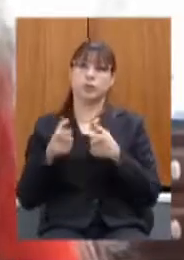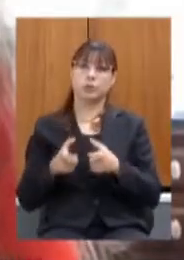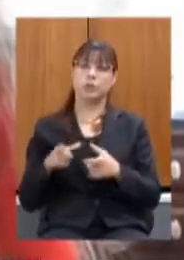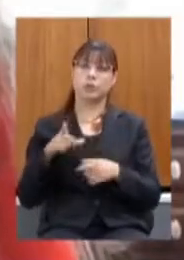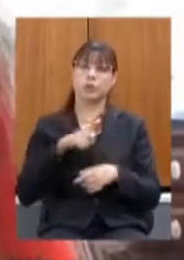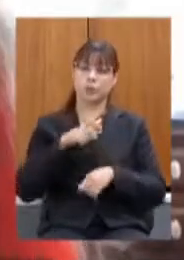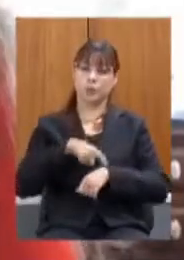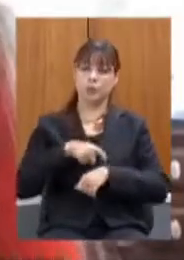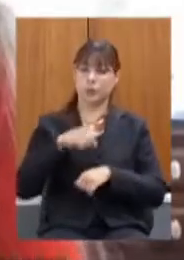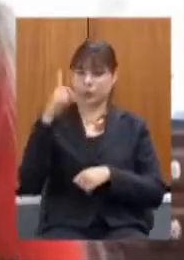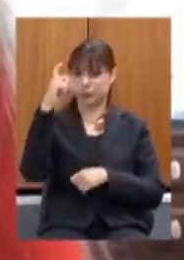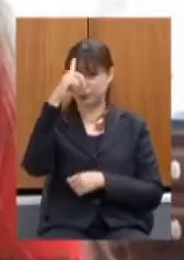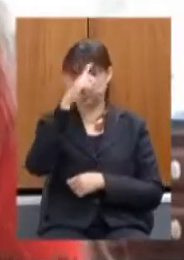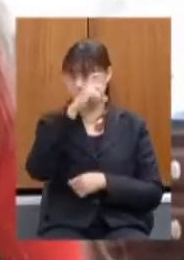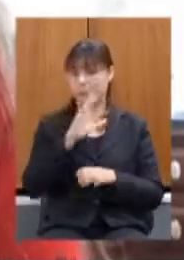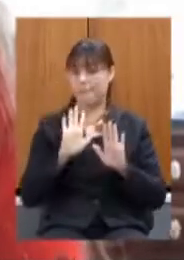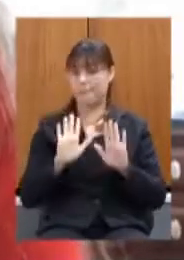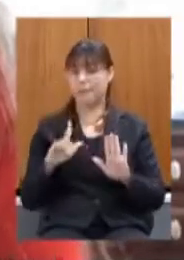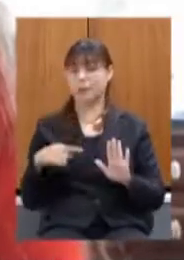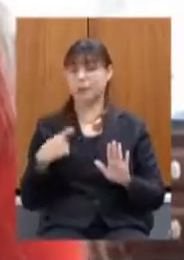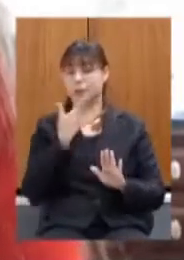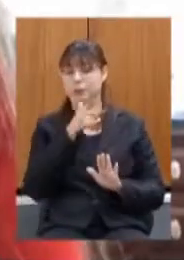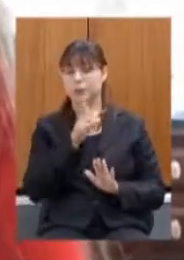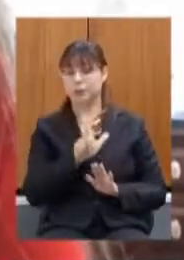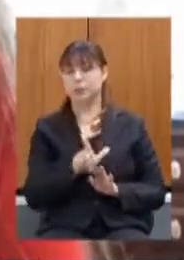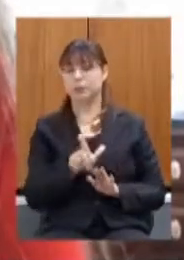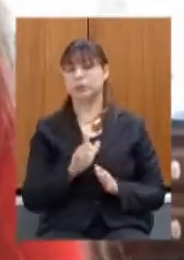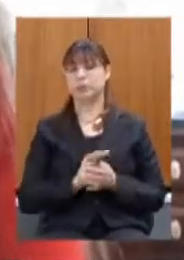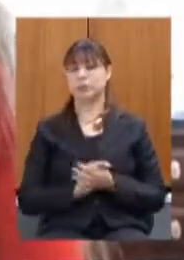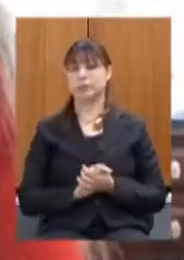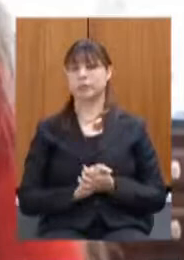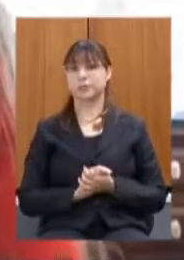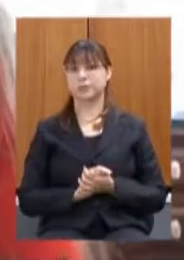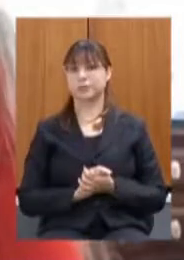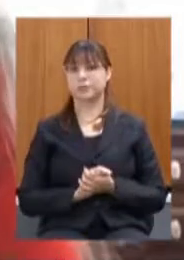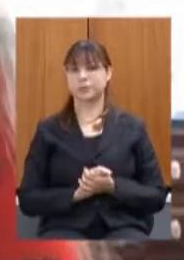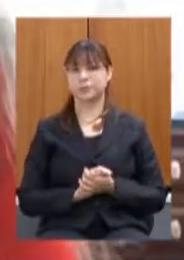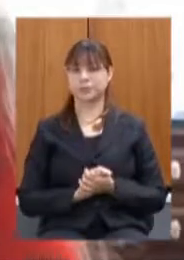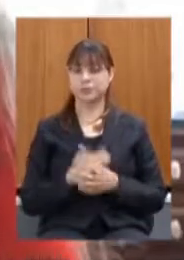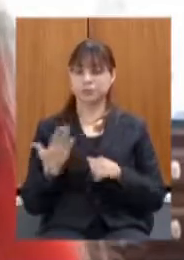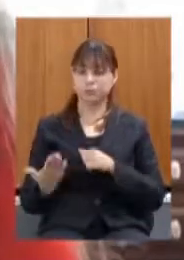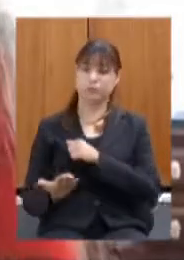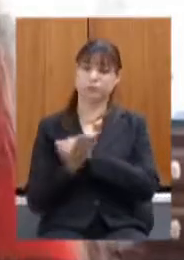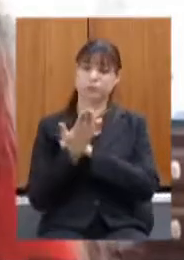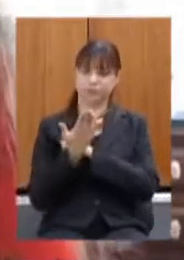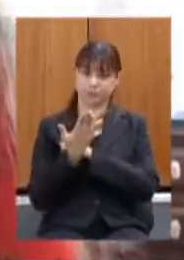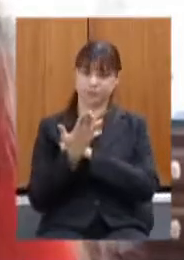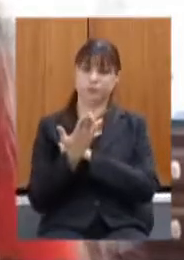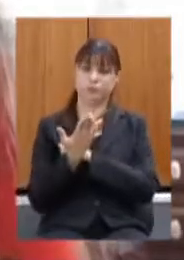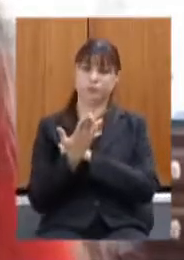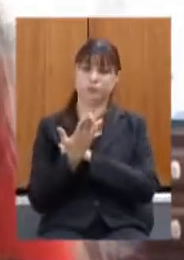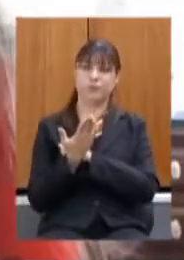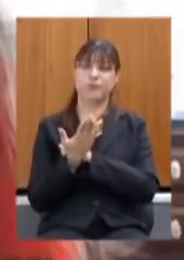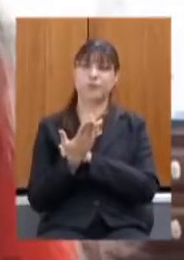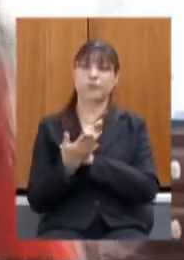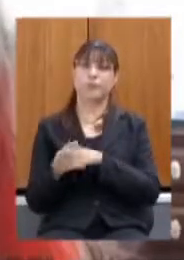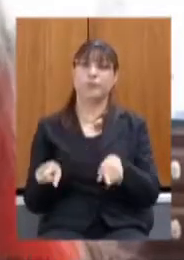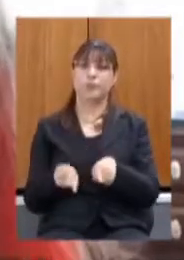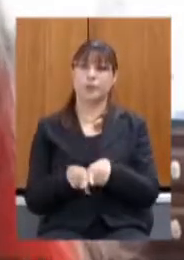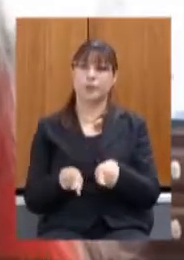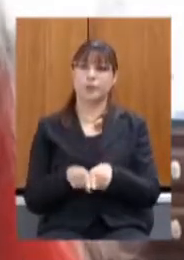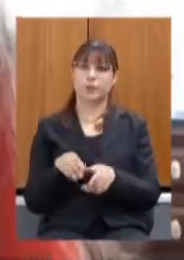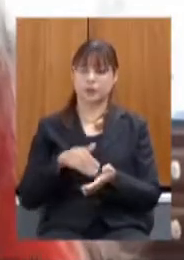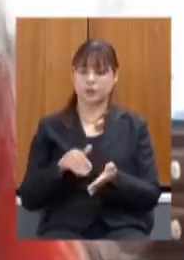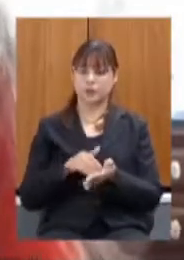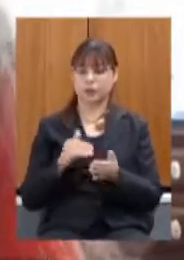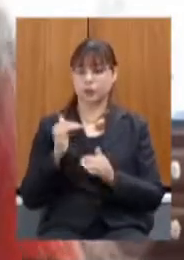difícil mas que estamos tendo esse respaldo esse amparo e o acompanhamento também da Secretaria de